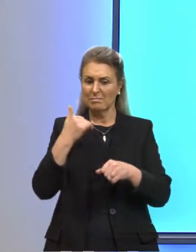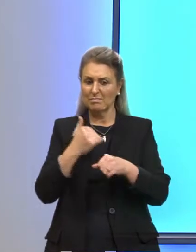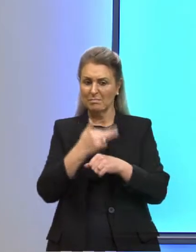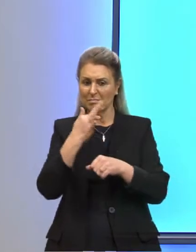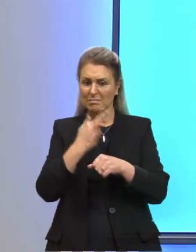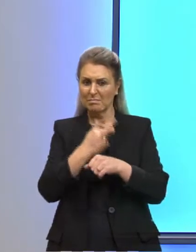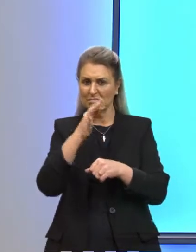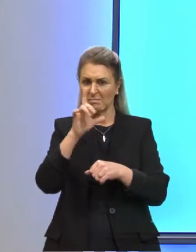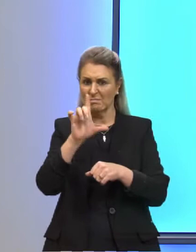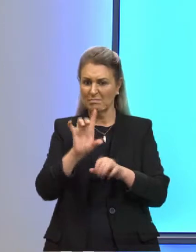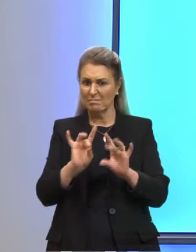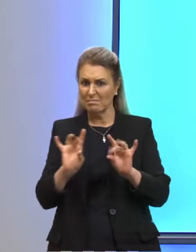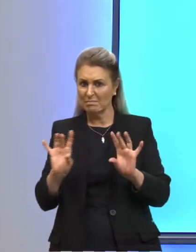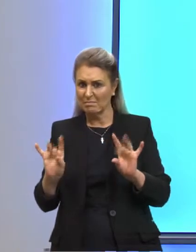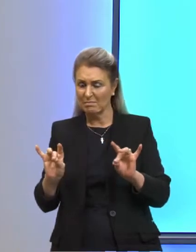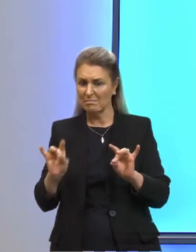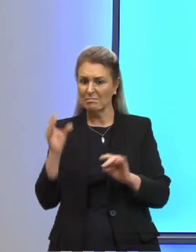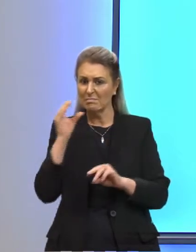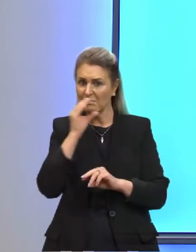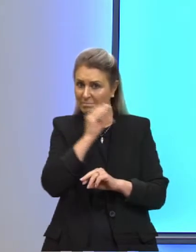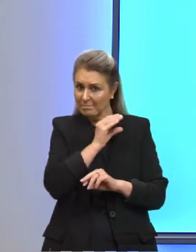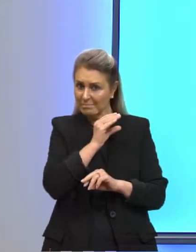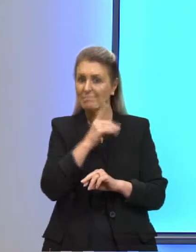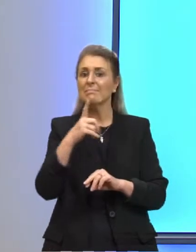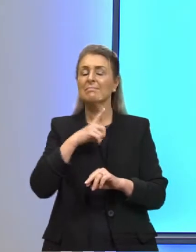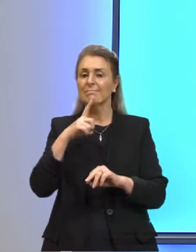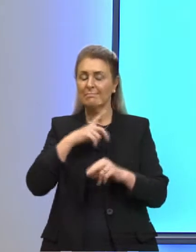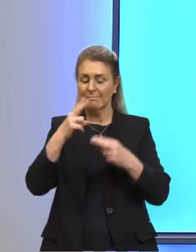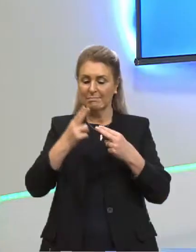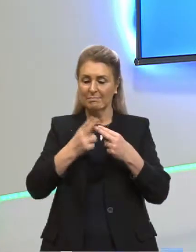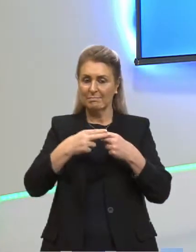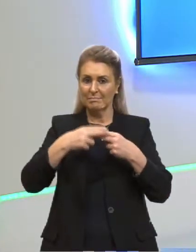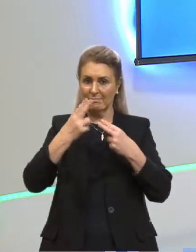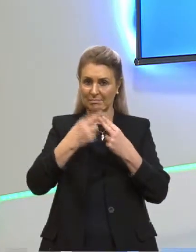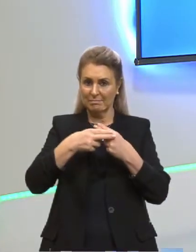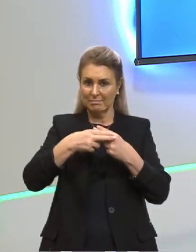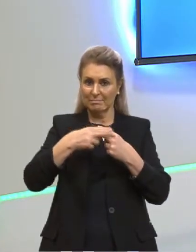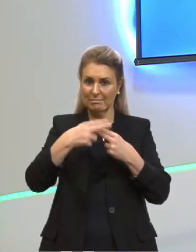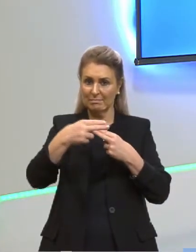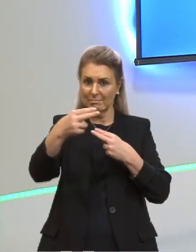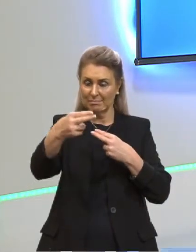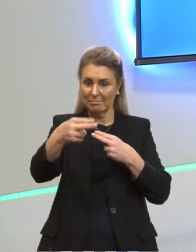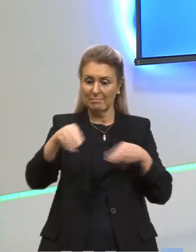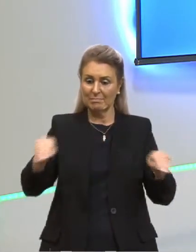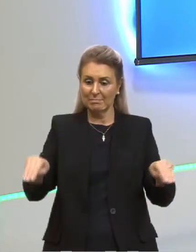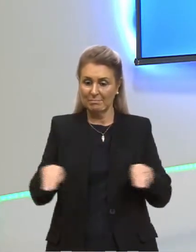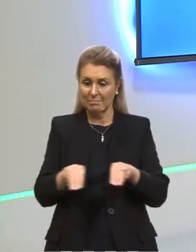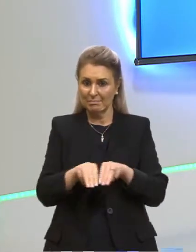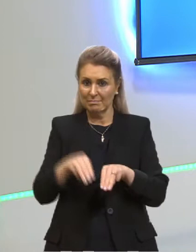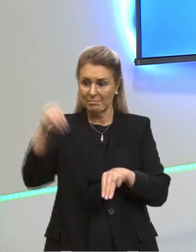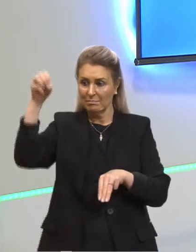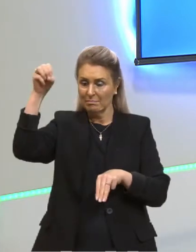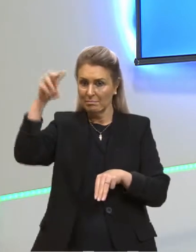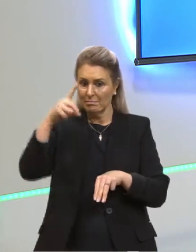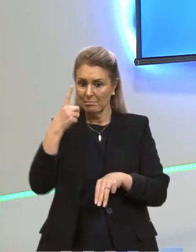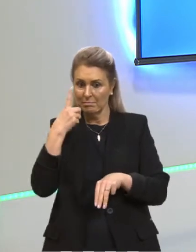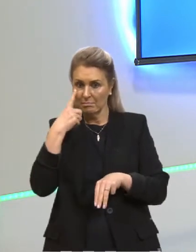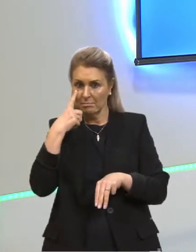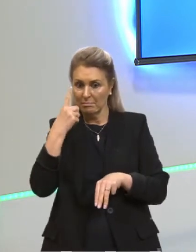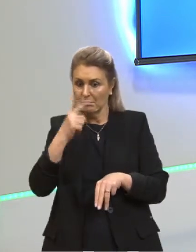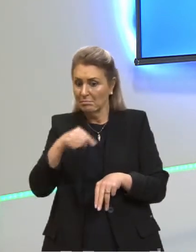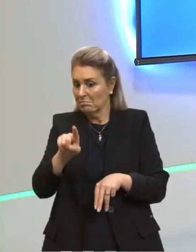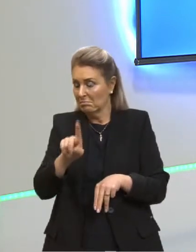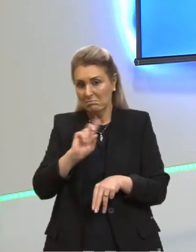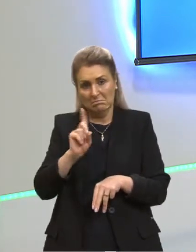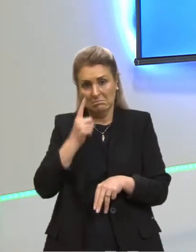liquefeito aqui, bem aquecido, nós temos radiação eletromagnética. Nós temos uma luz, uma que a gente enxerga, outra que a gente não